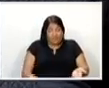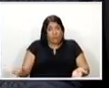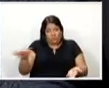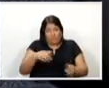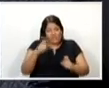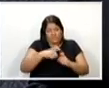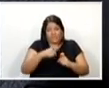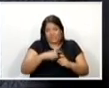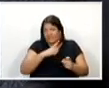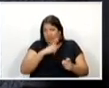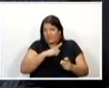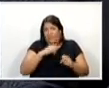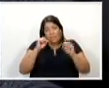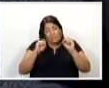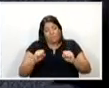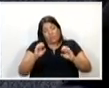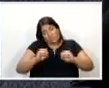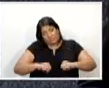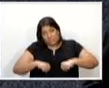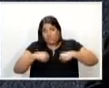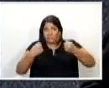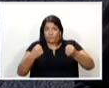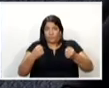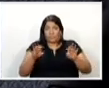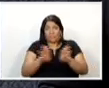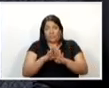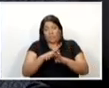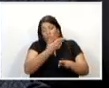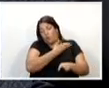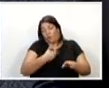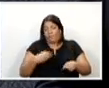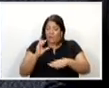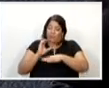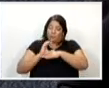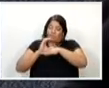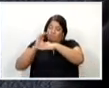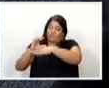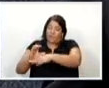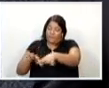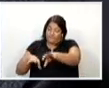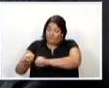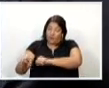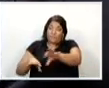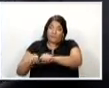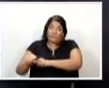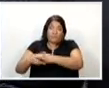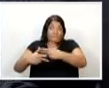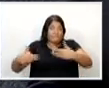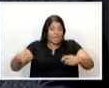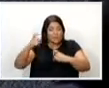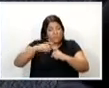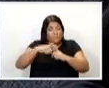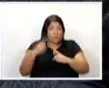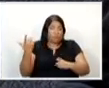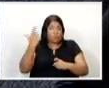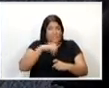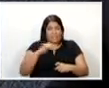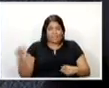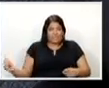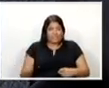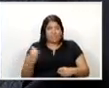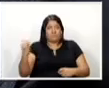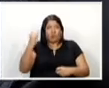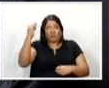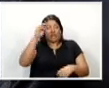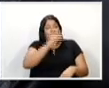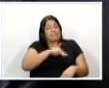poderiam ter o melhor empenho da parte governamental e formar mais médicos e até valorizar mais essa profissão, não só na parte de